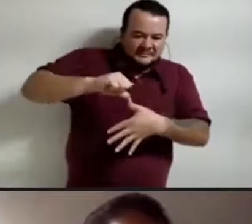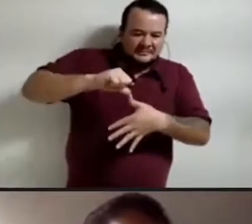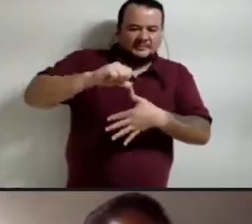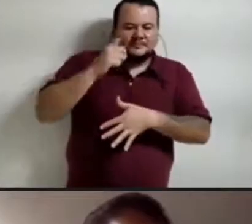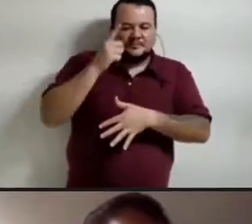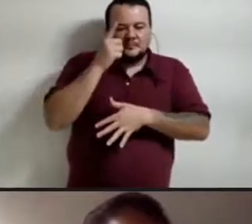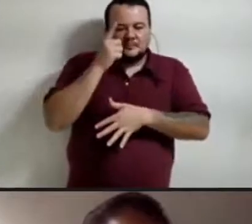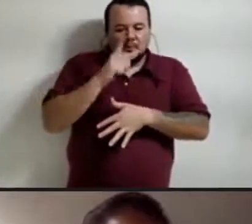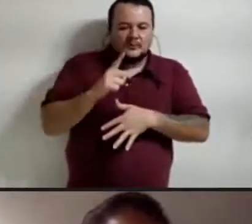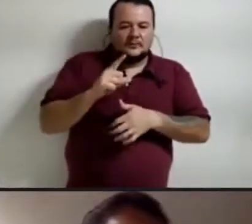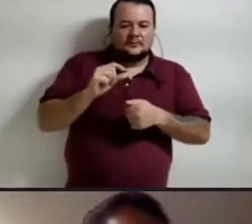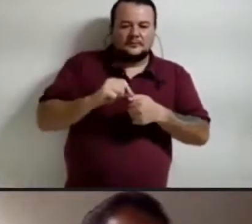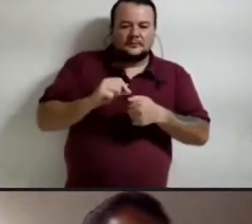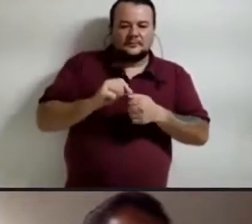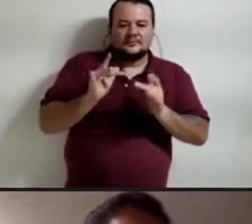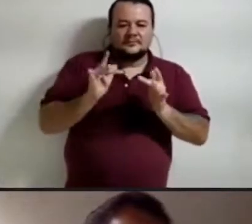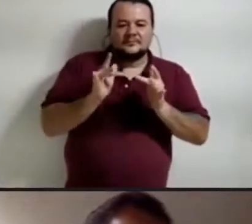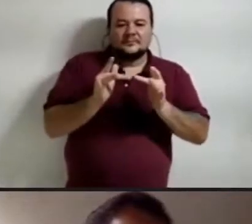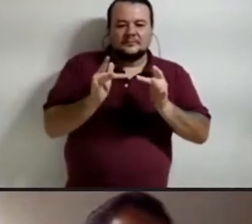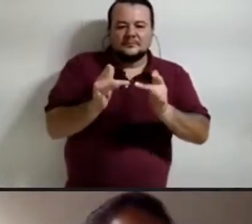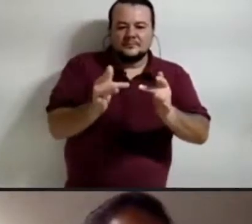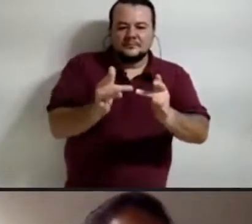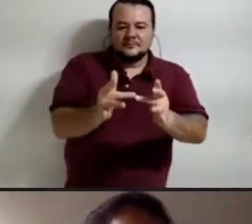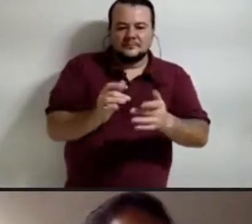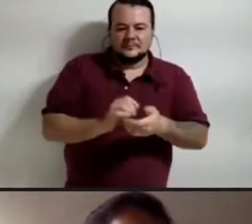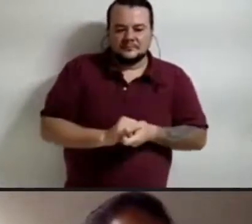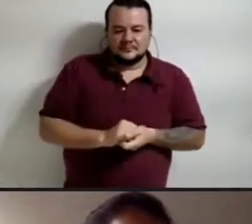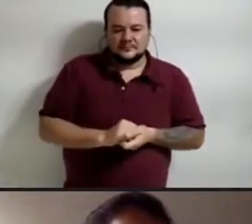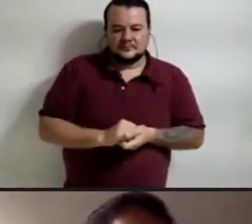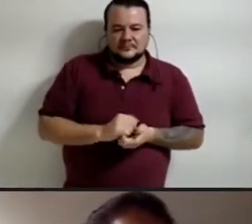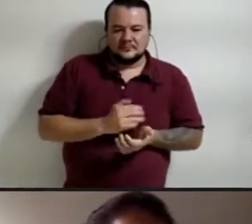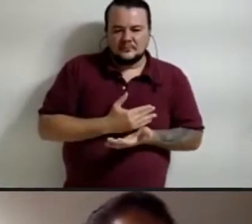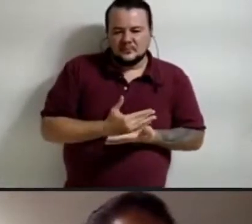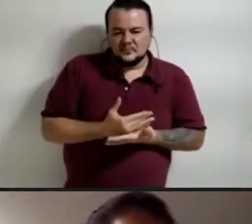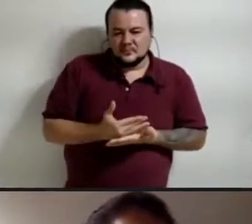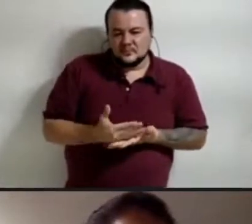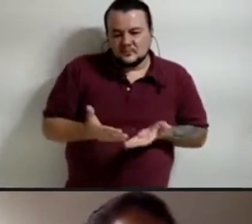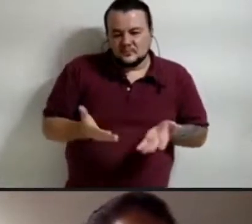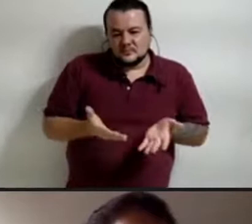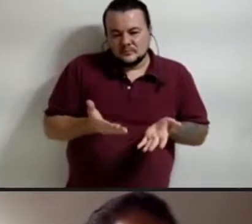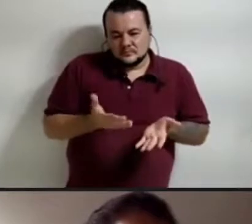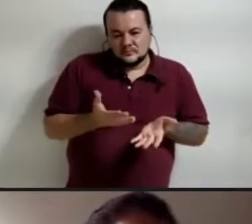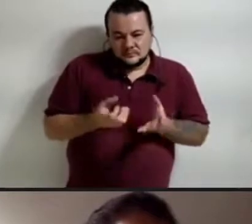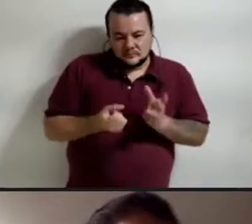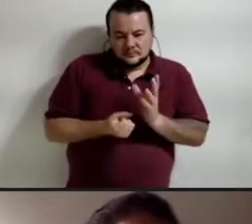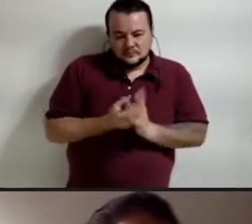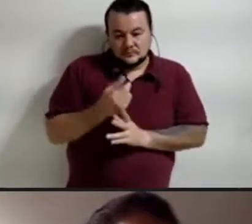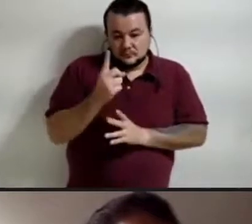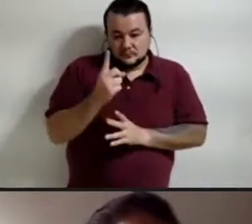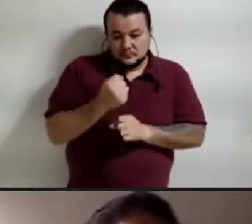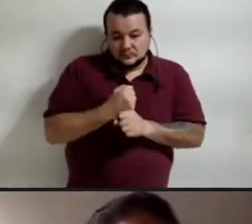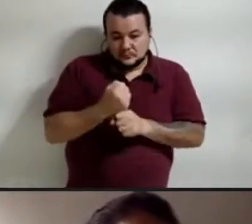fazendo essas conexões. A gente está muito no início, a gente criou o colégio há um ano e meio,